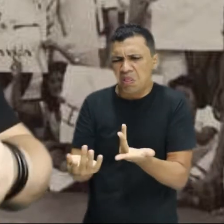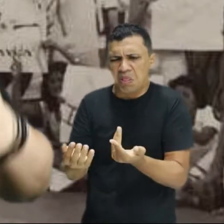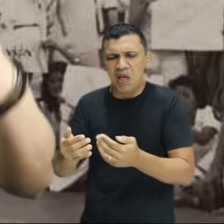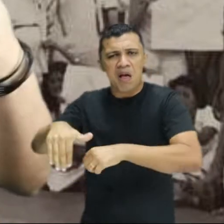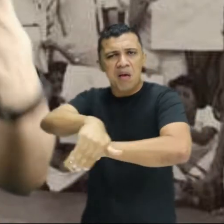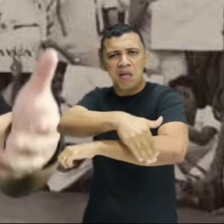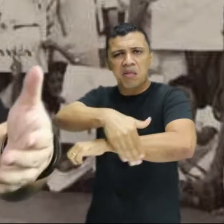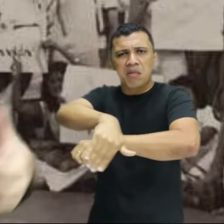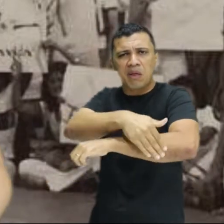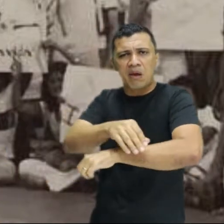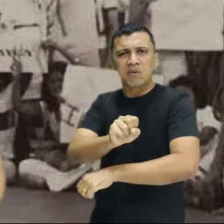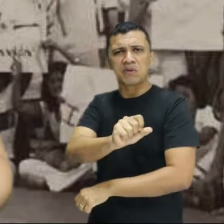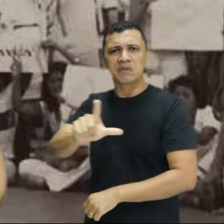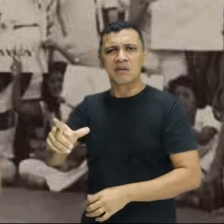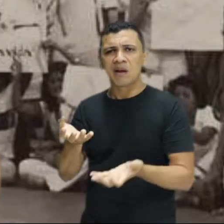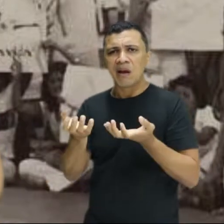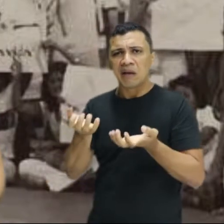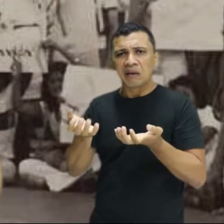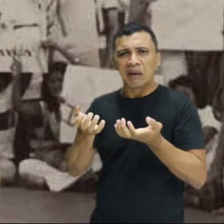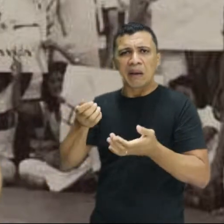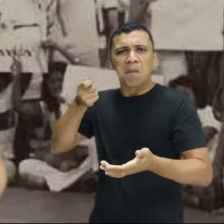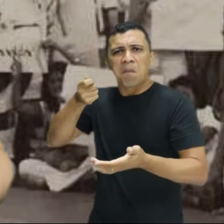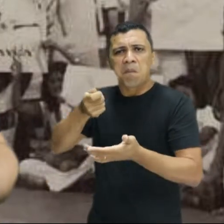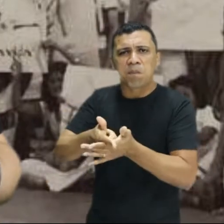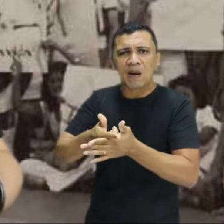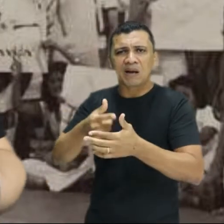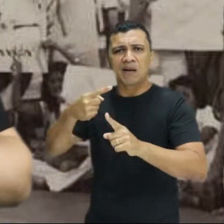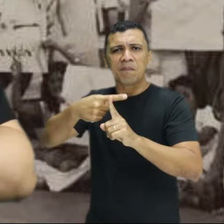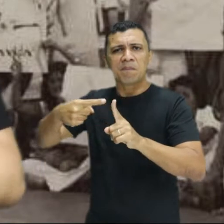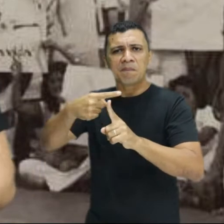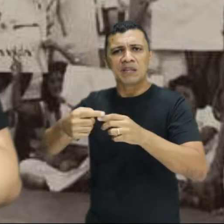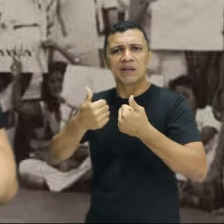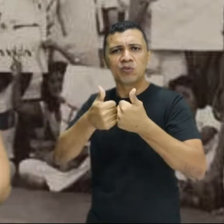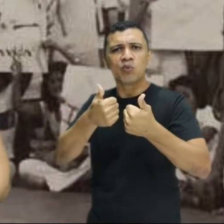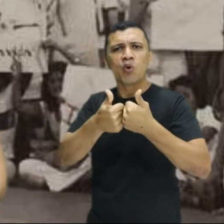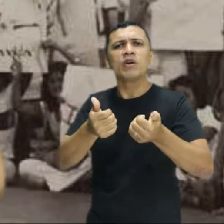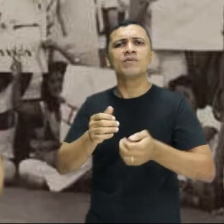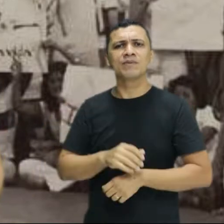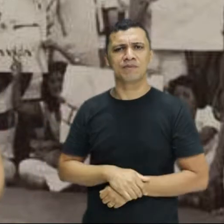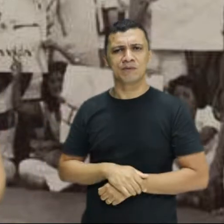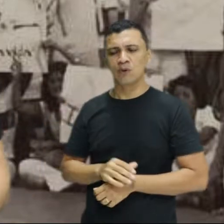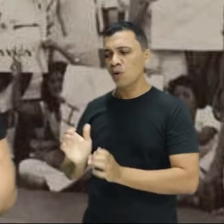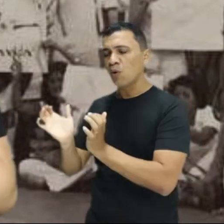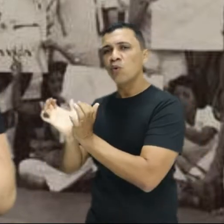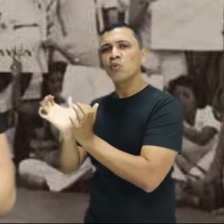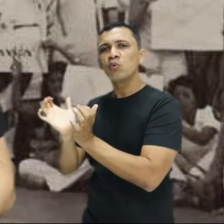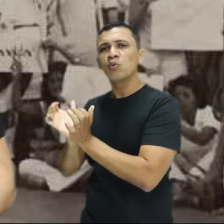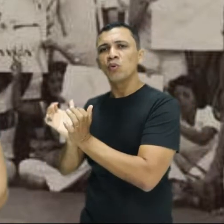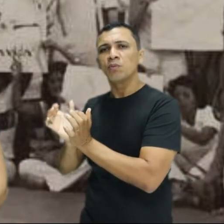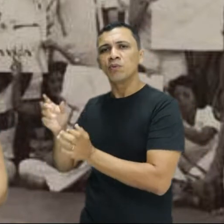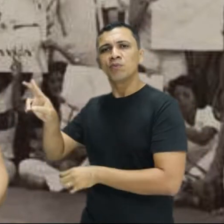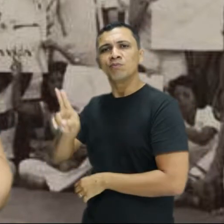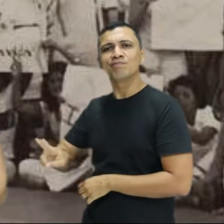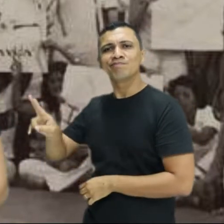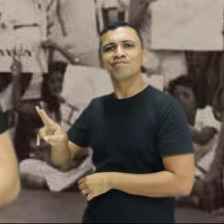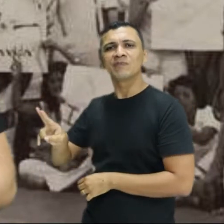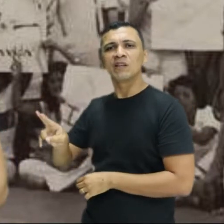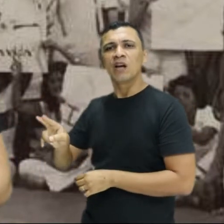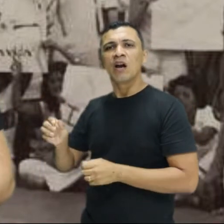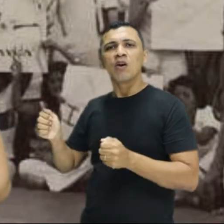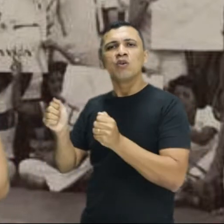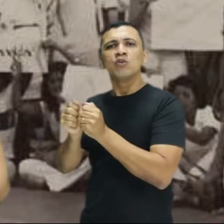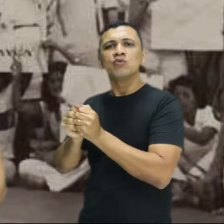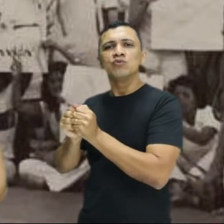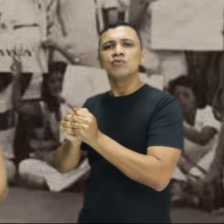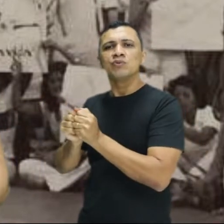em prol de conseguir esse benefício da meia passagem, os estudantes universitários estavam reunidos com João Castelo, na época